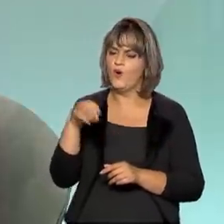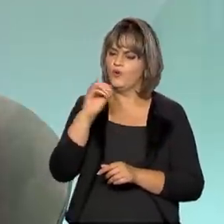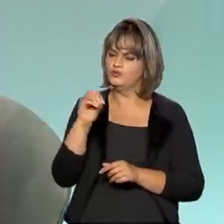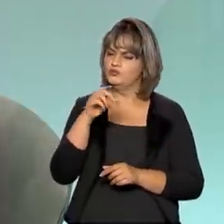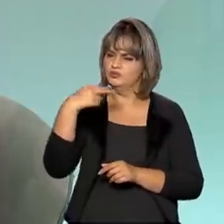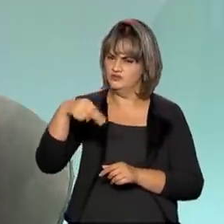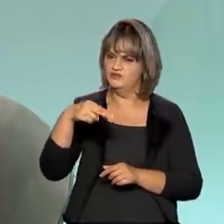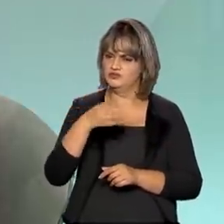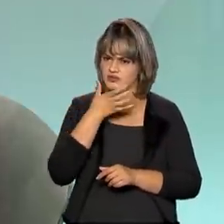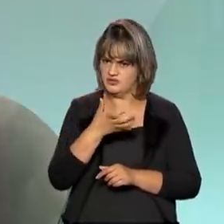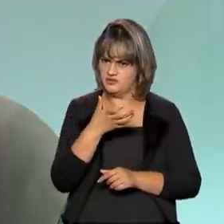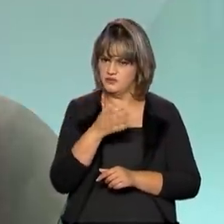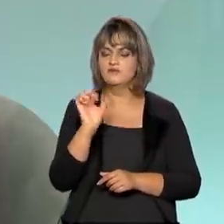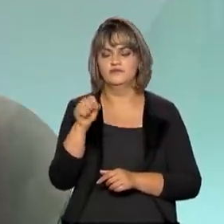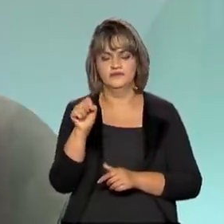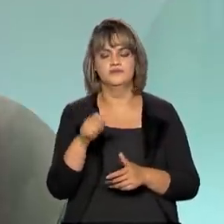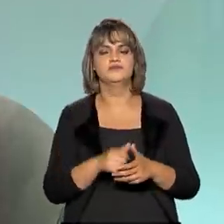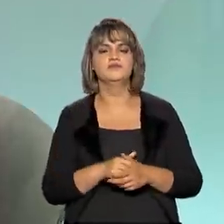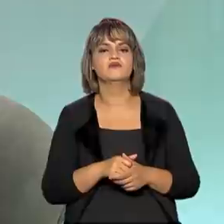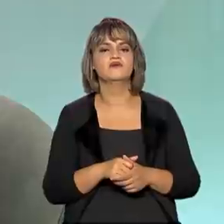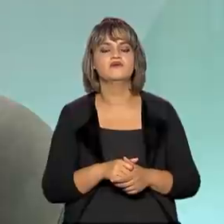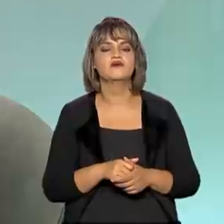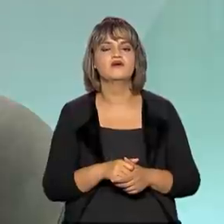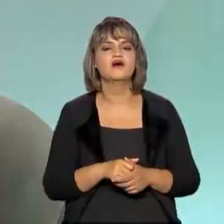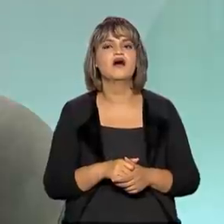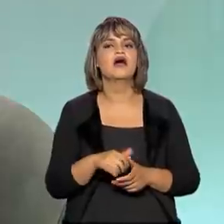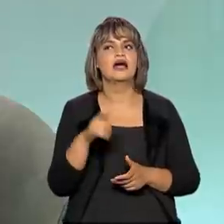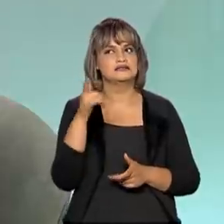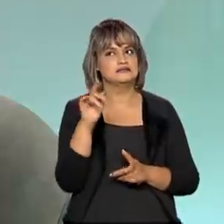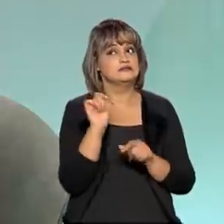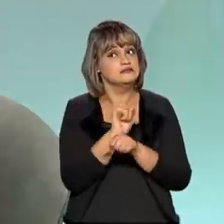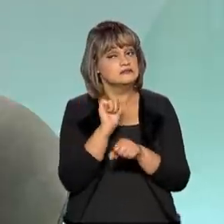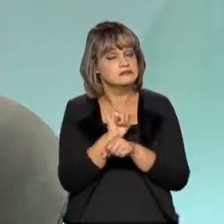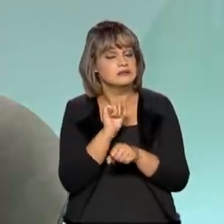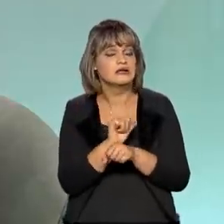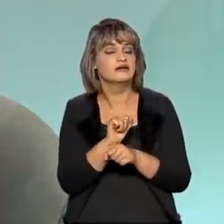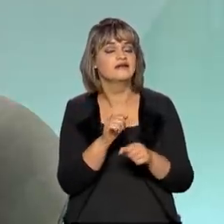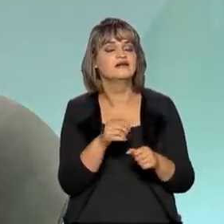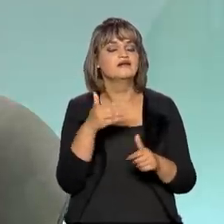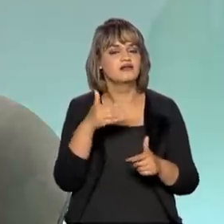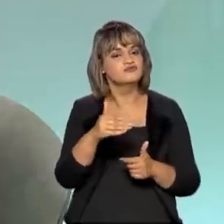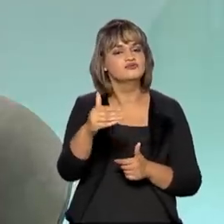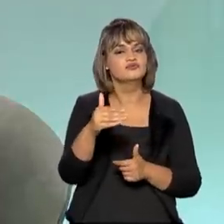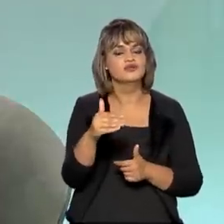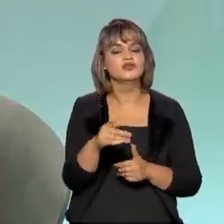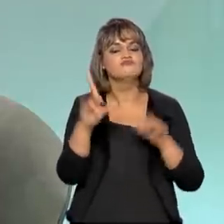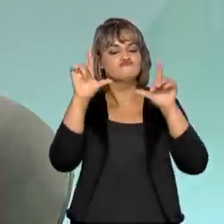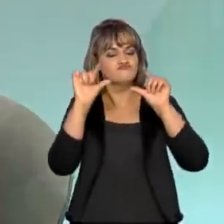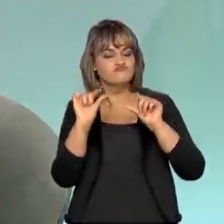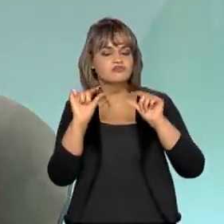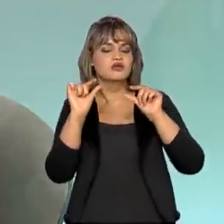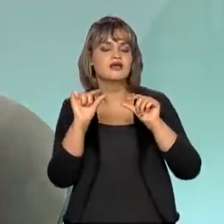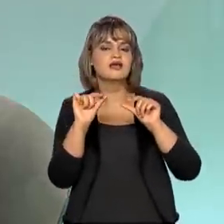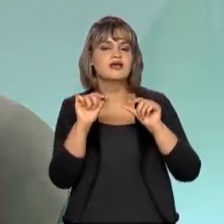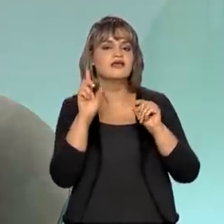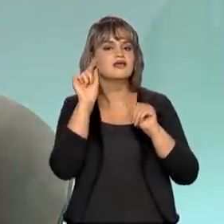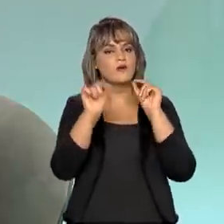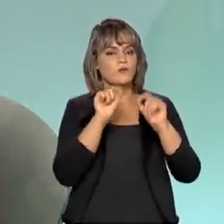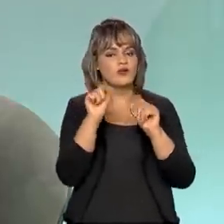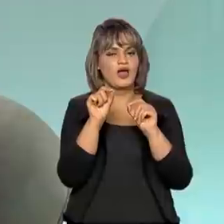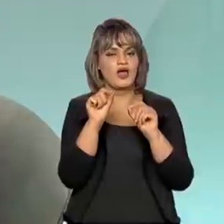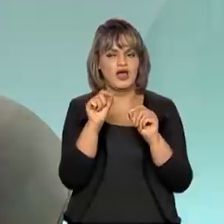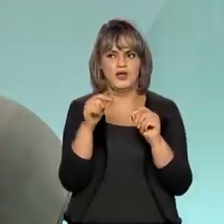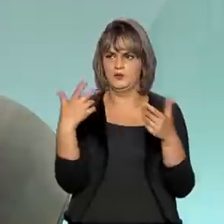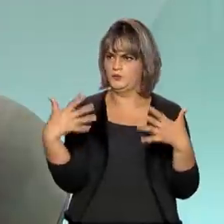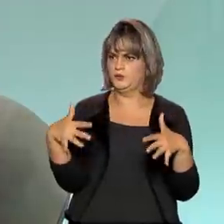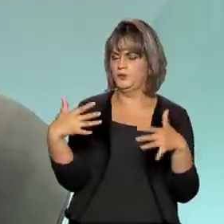dezembro e janeiro. Exato. Então, isso aí, a nossa percepção é que isso aí também tem uma contribuição. E não é uma contribuição tão